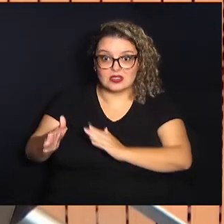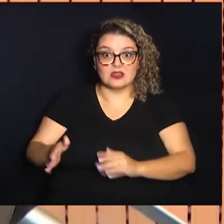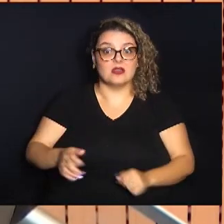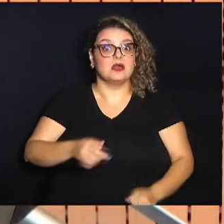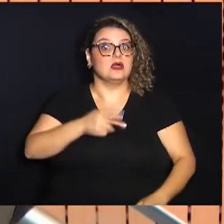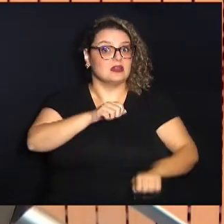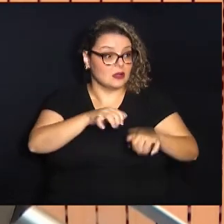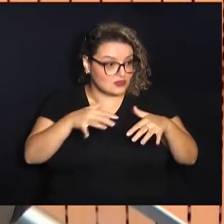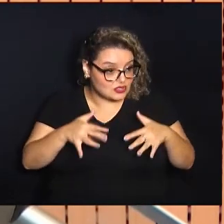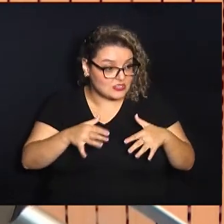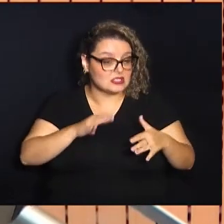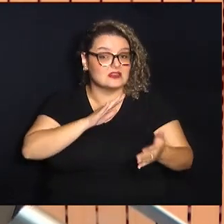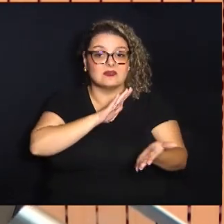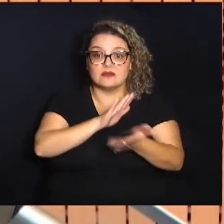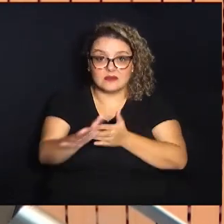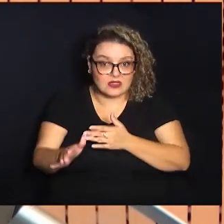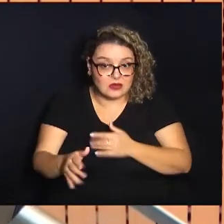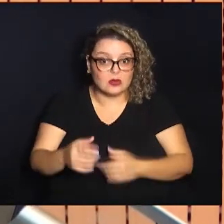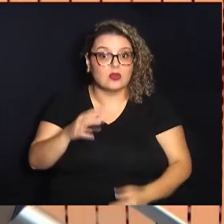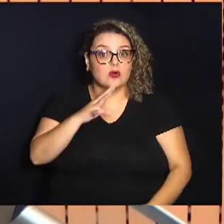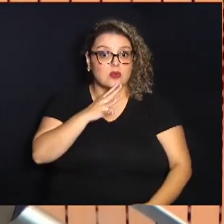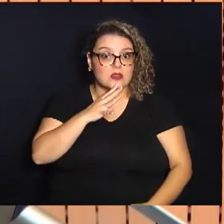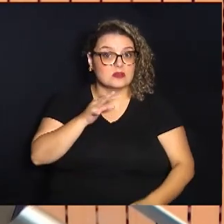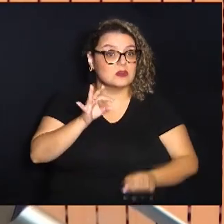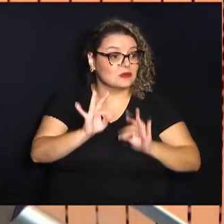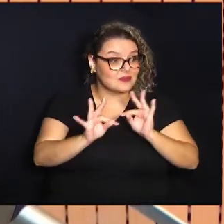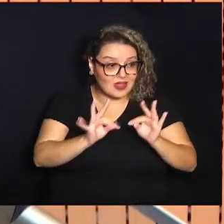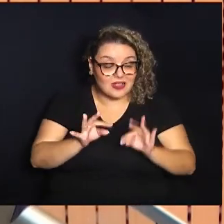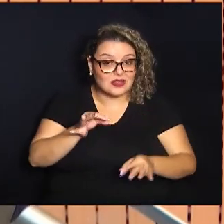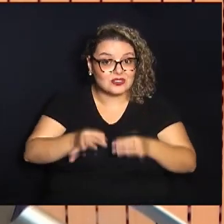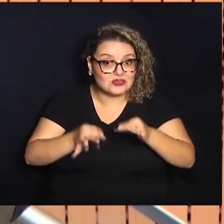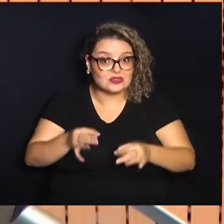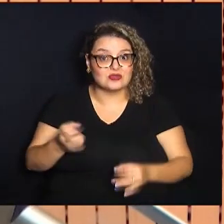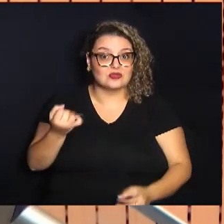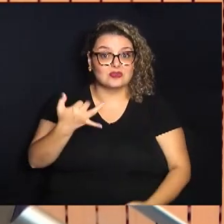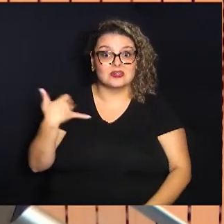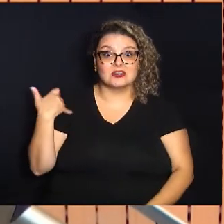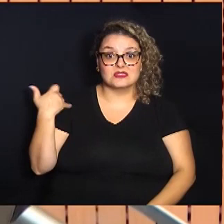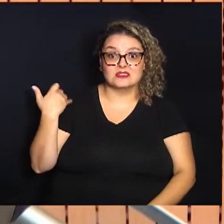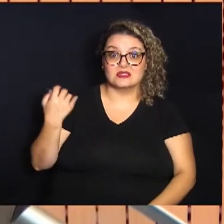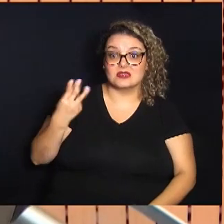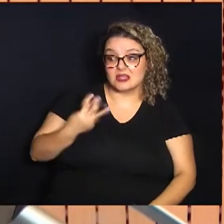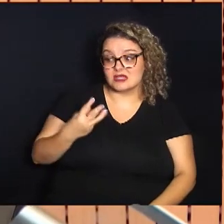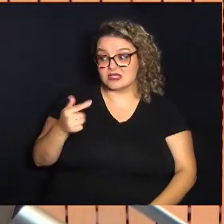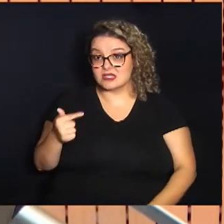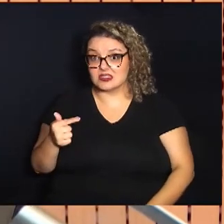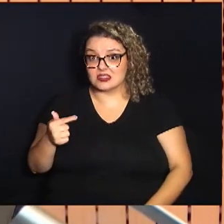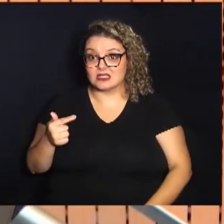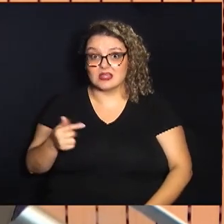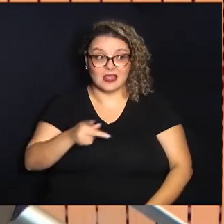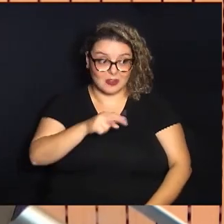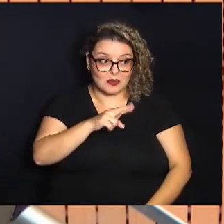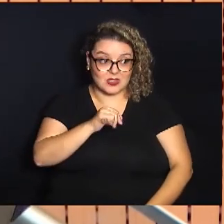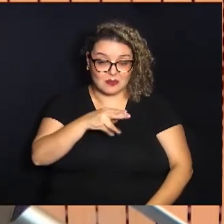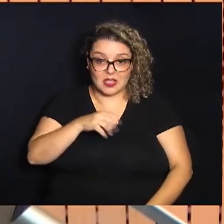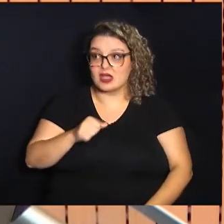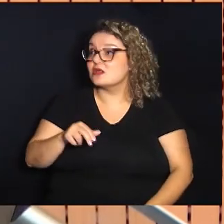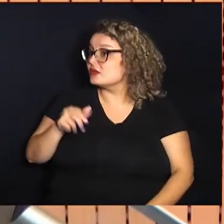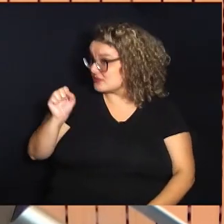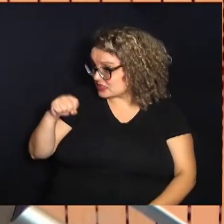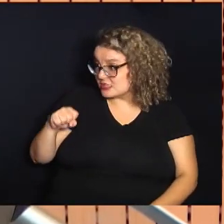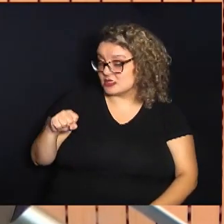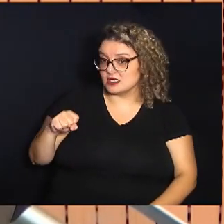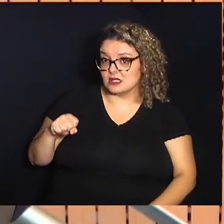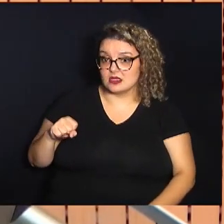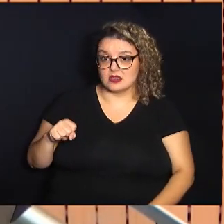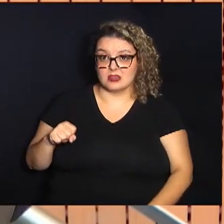estou te falando um conhecimento técnico jurídico quantos anos ele tem ah tem 37 ele é primário ele